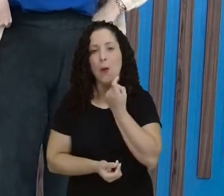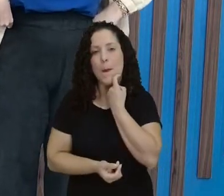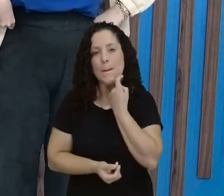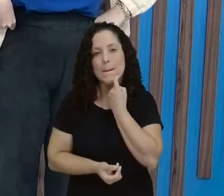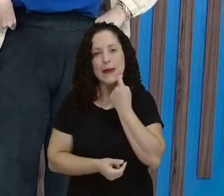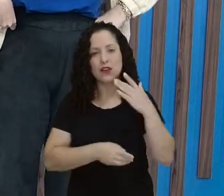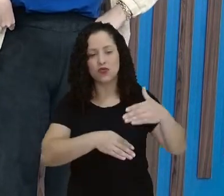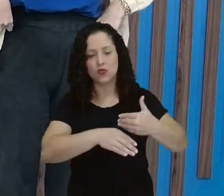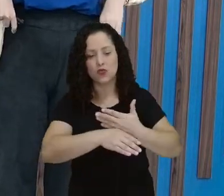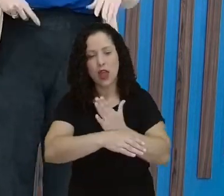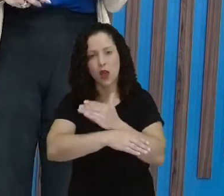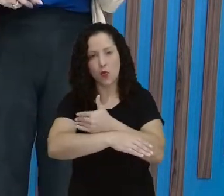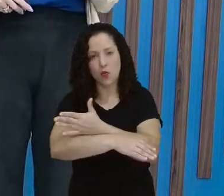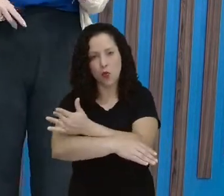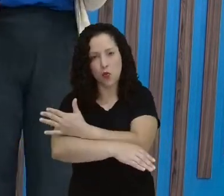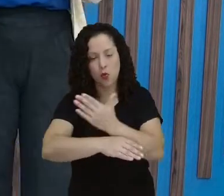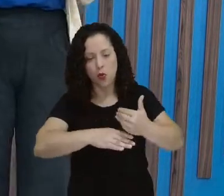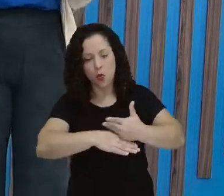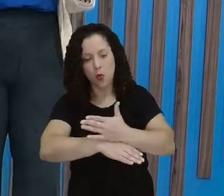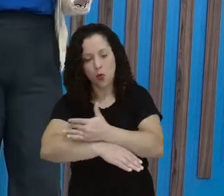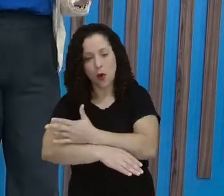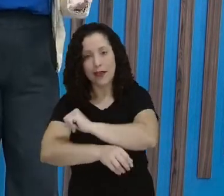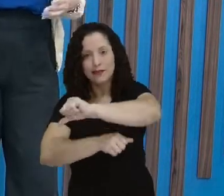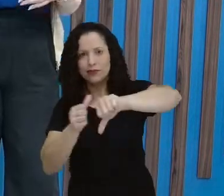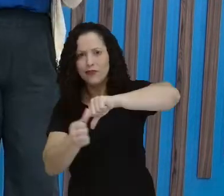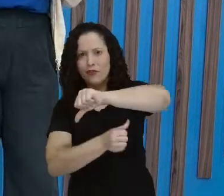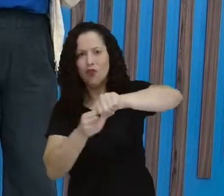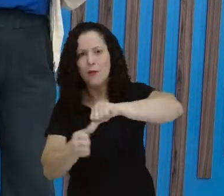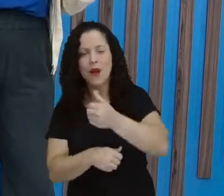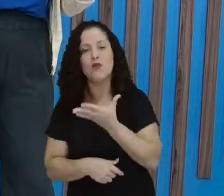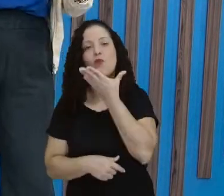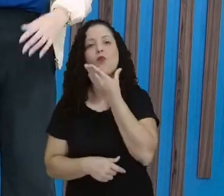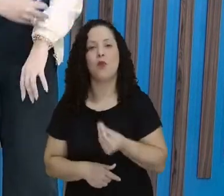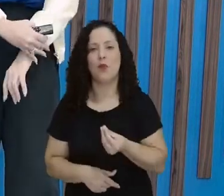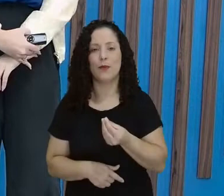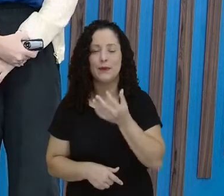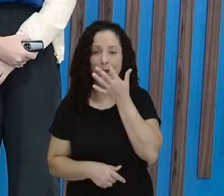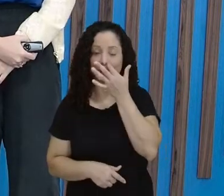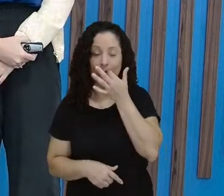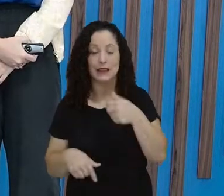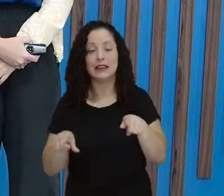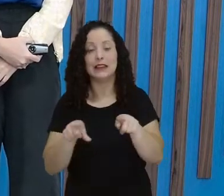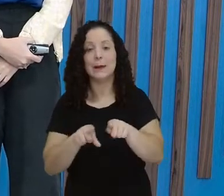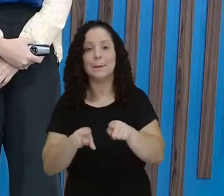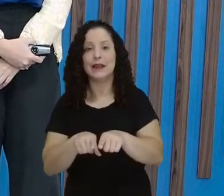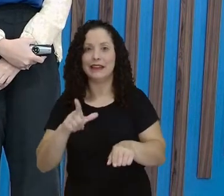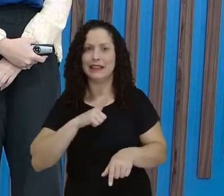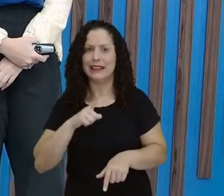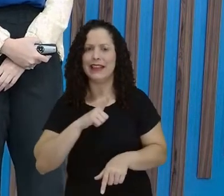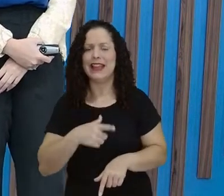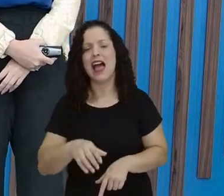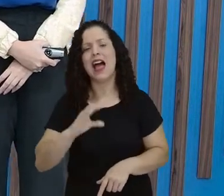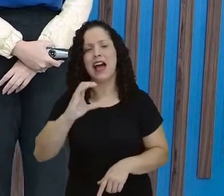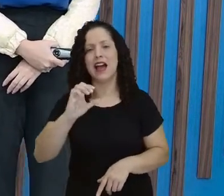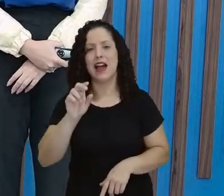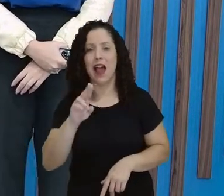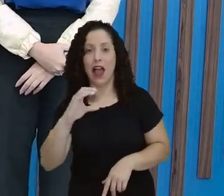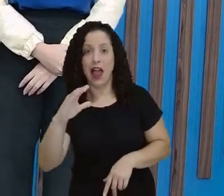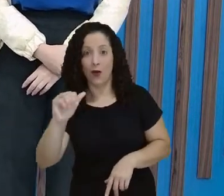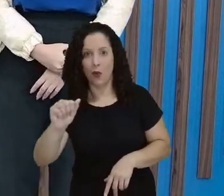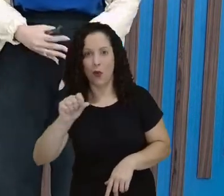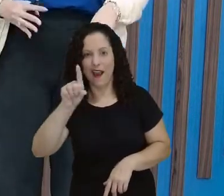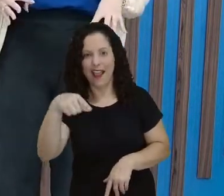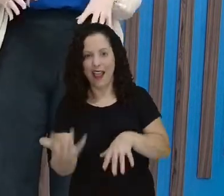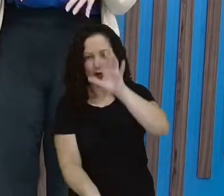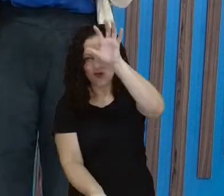interessante, gente. Aí você pensa, tem a Cuca, que é o jacaré. A lenda da Cuca é maravilhosa. A Cuca é ótima, eu gosto